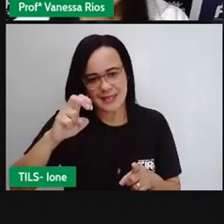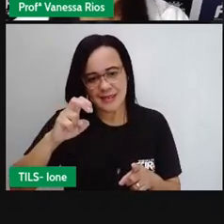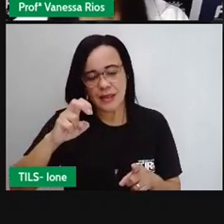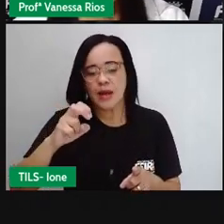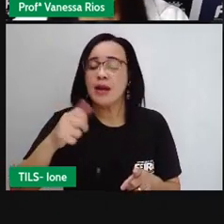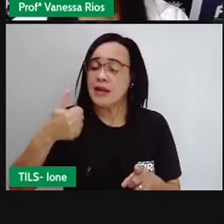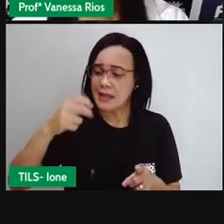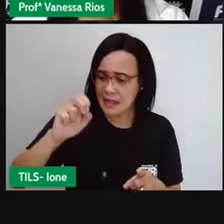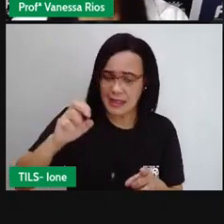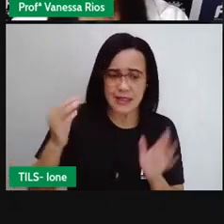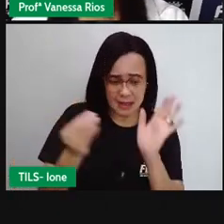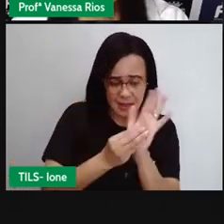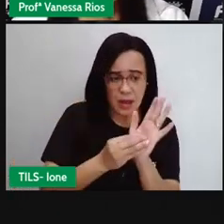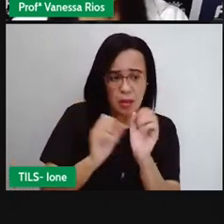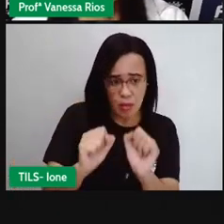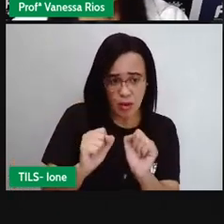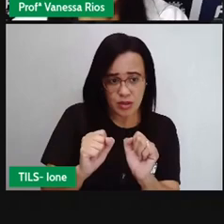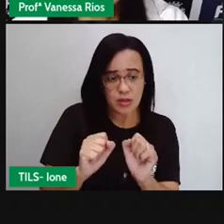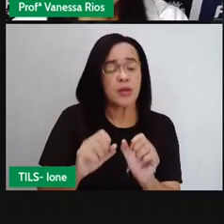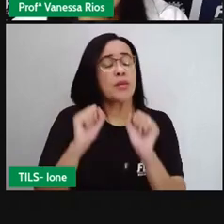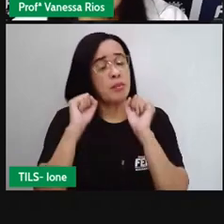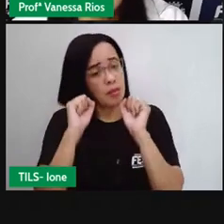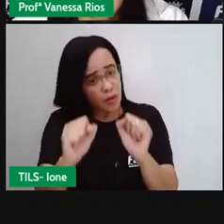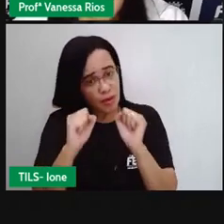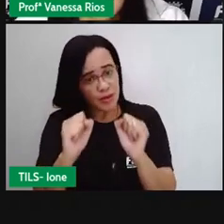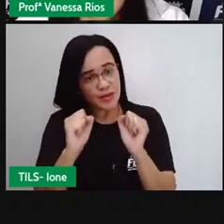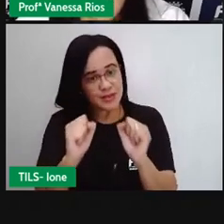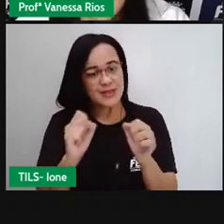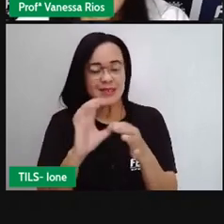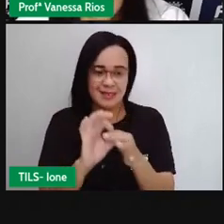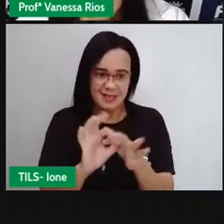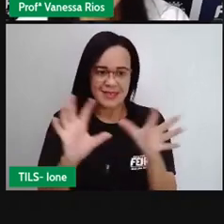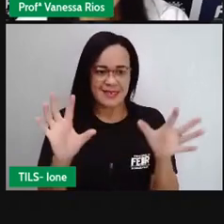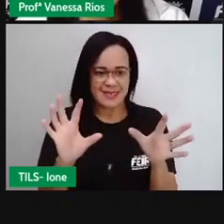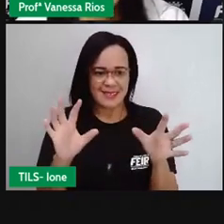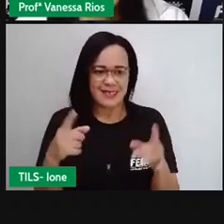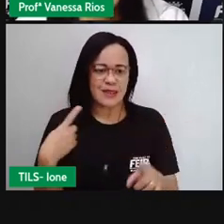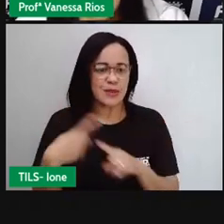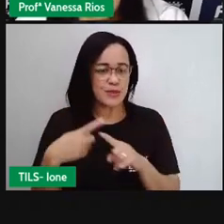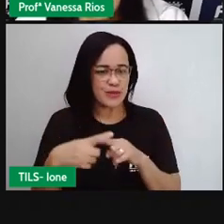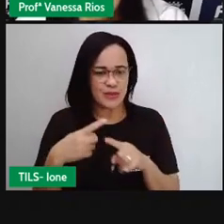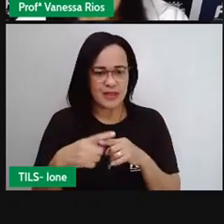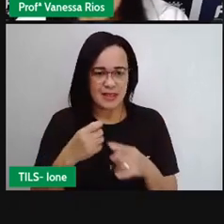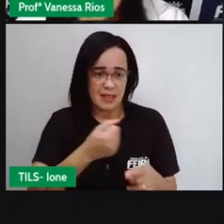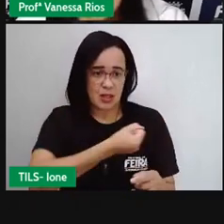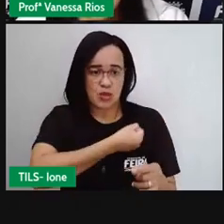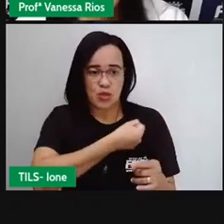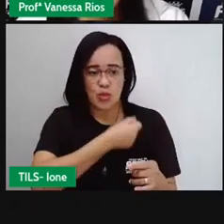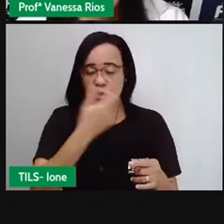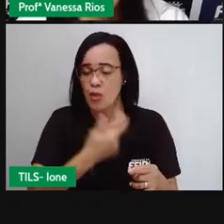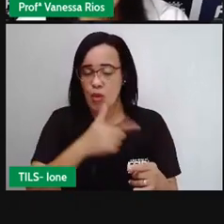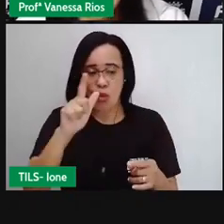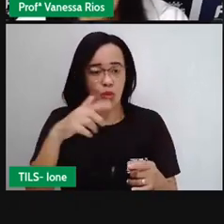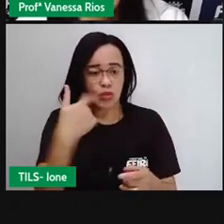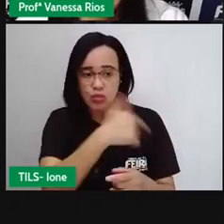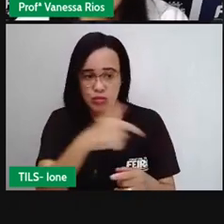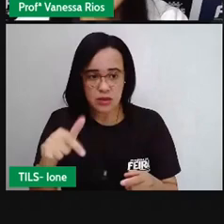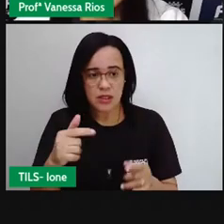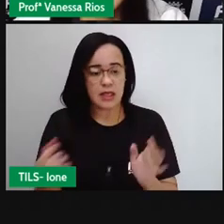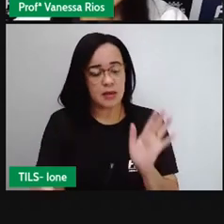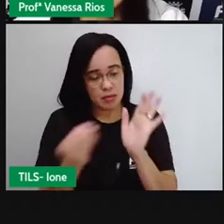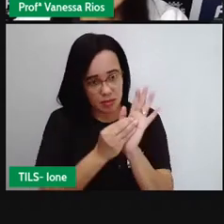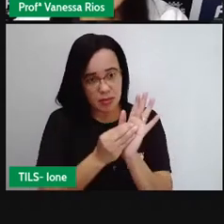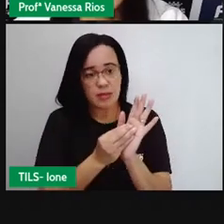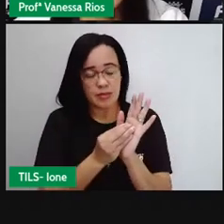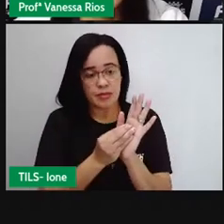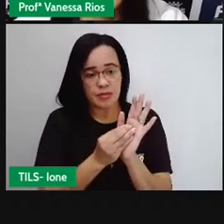posso eu não tenho mais nenhum outro número não é? pra realizar a soma então o quinze já apareceu qual foi o